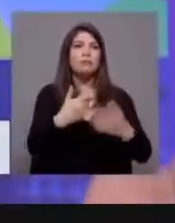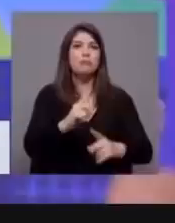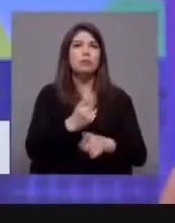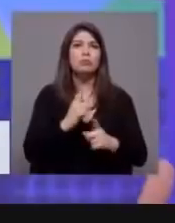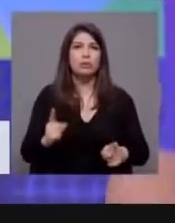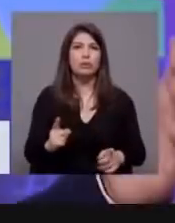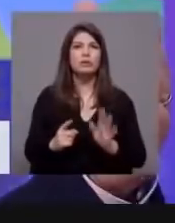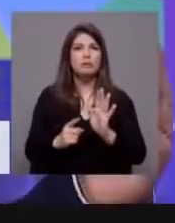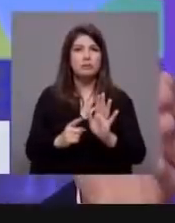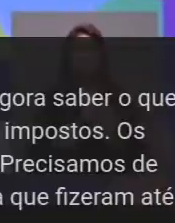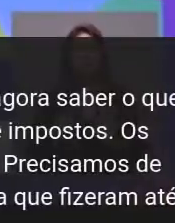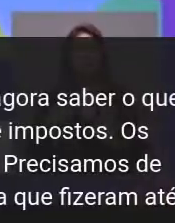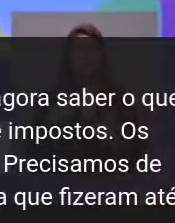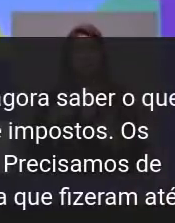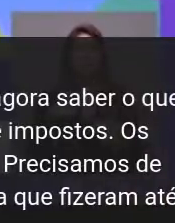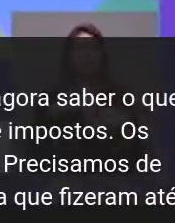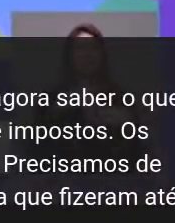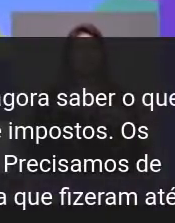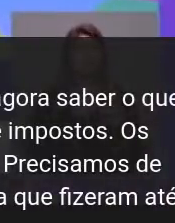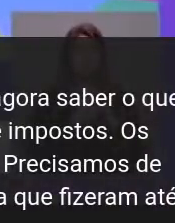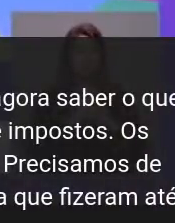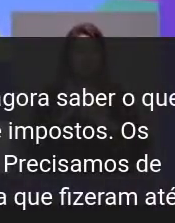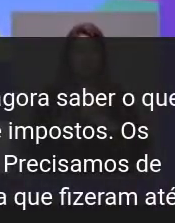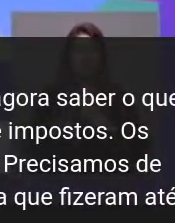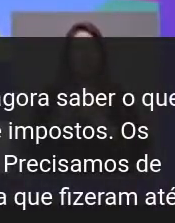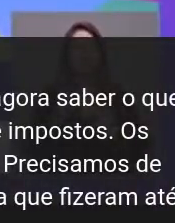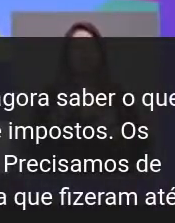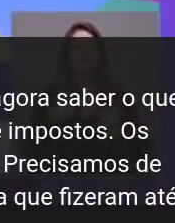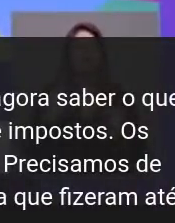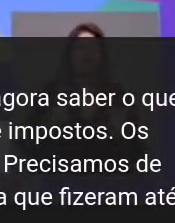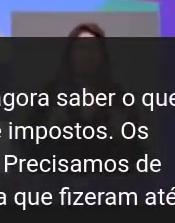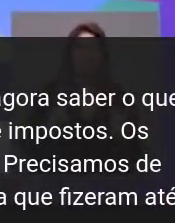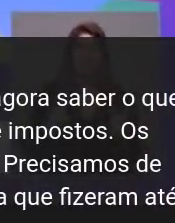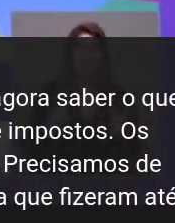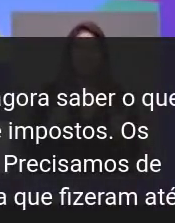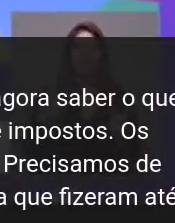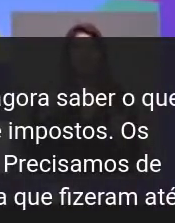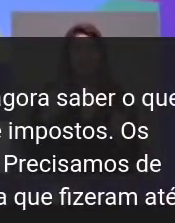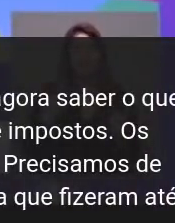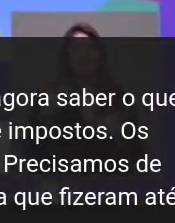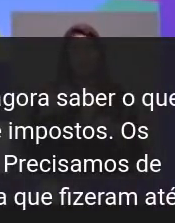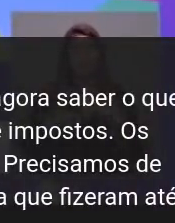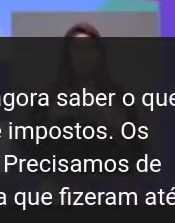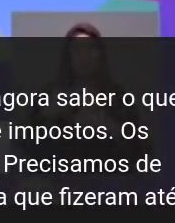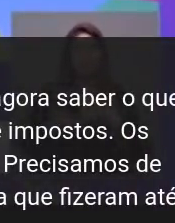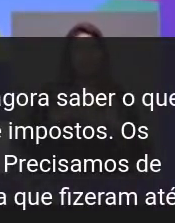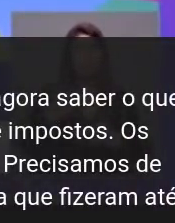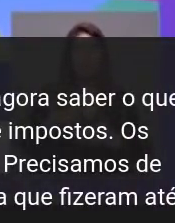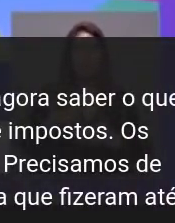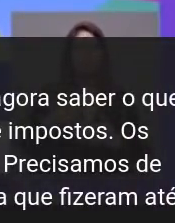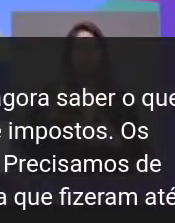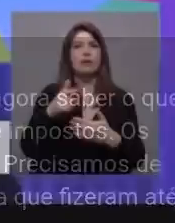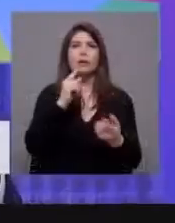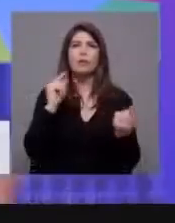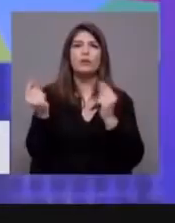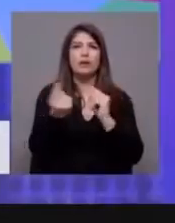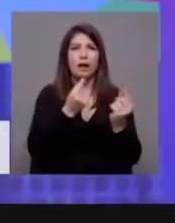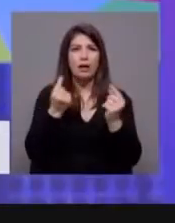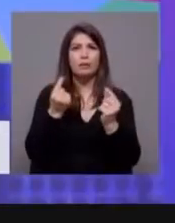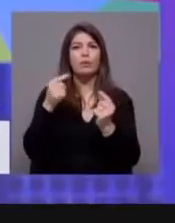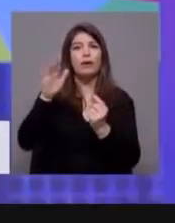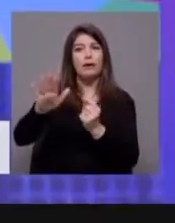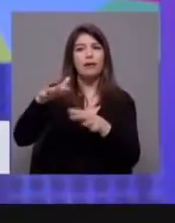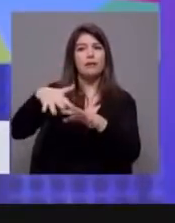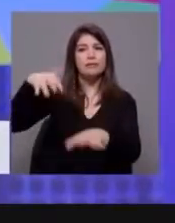nós expurgámos o que havia a expurgar e entendemos que deve haver e prosseguir o diálogo em sete de concertação social e temos na